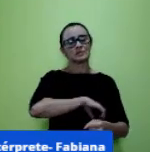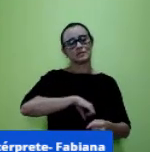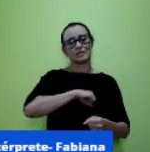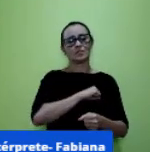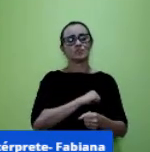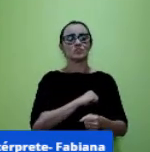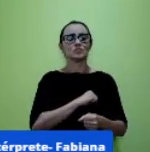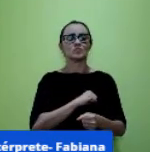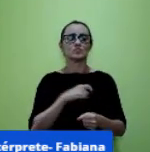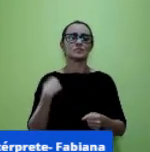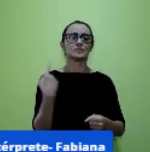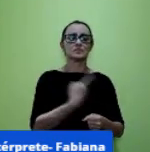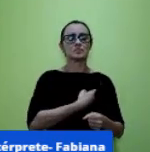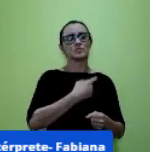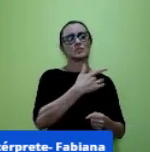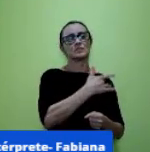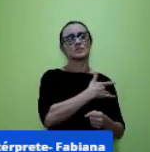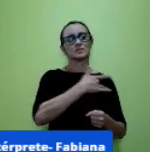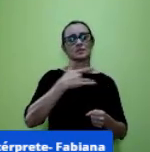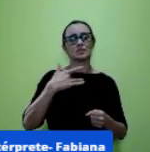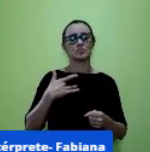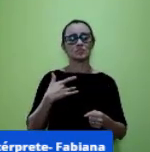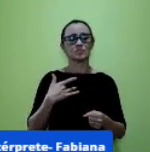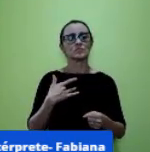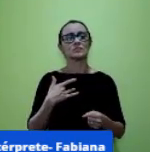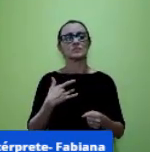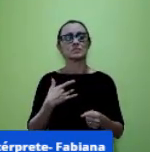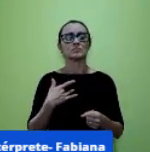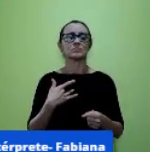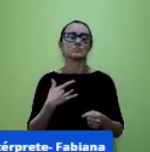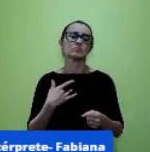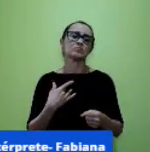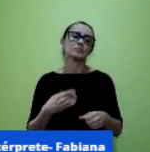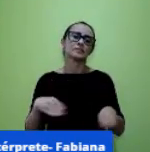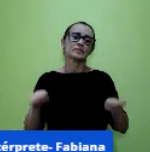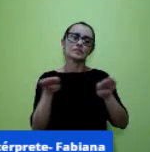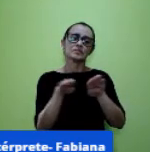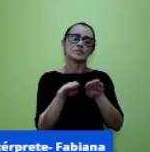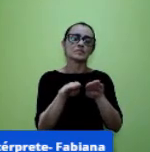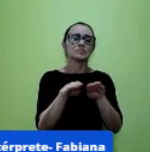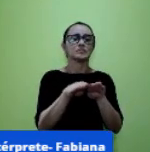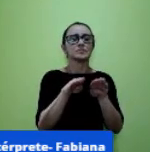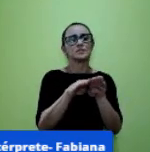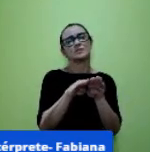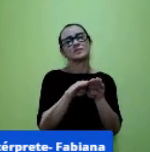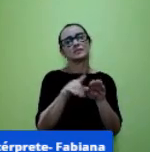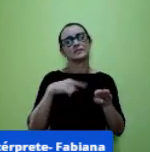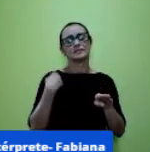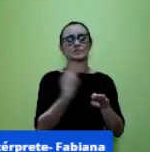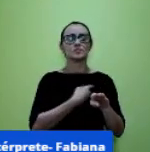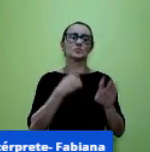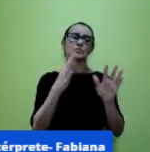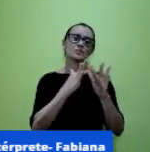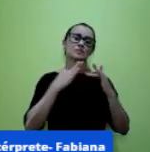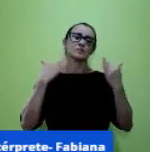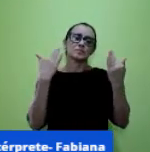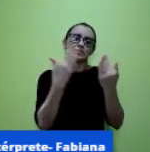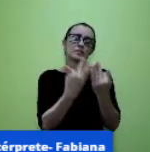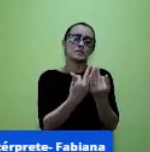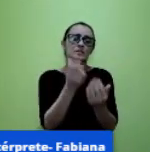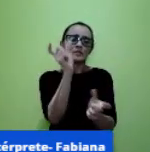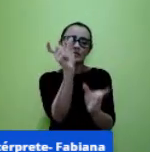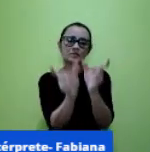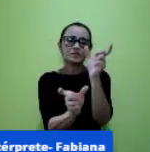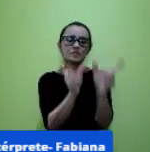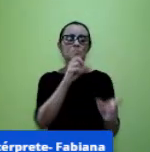saúde pela saúde dos nossos nossos familiares das pessoas que amamos